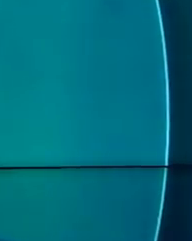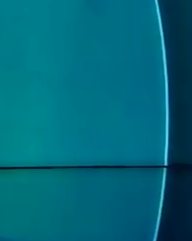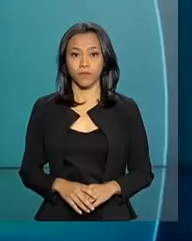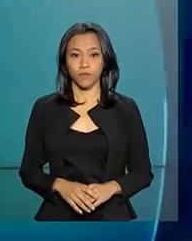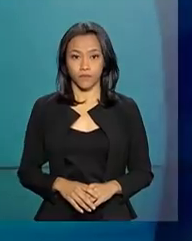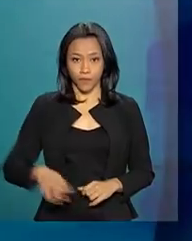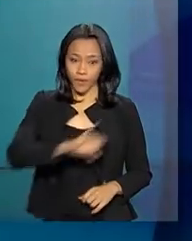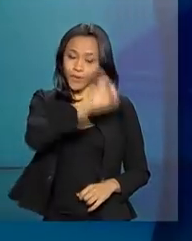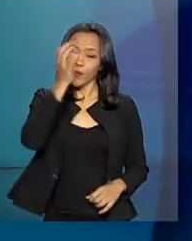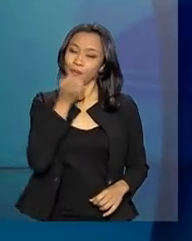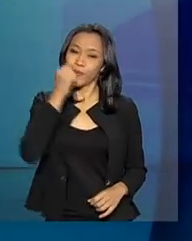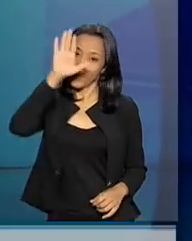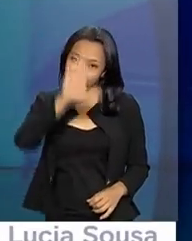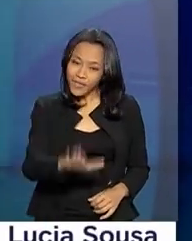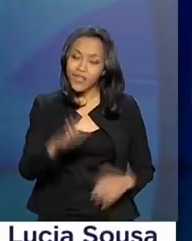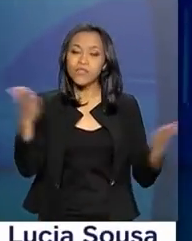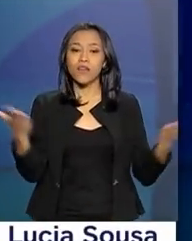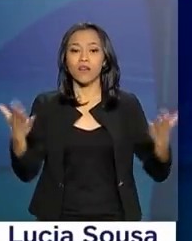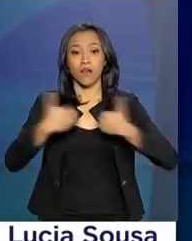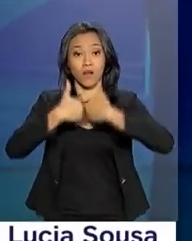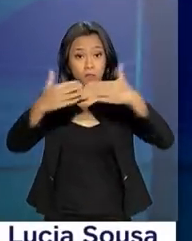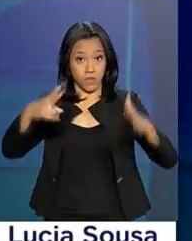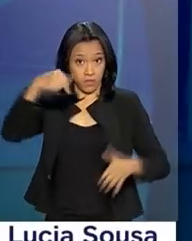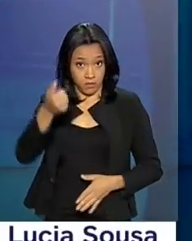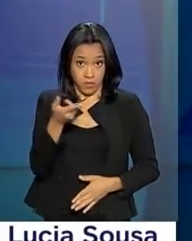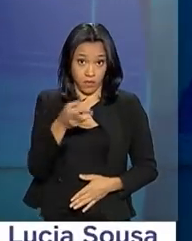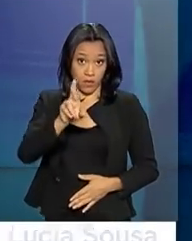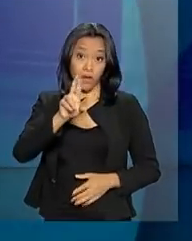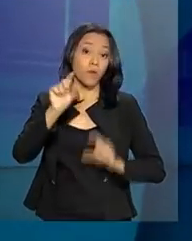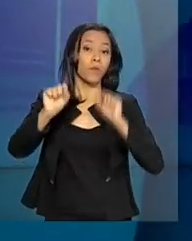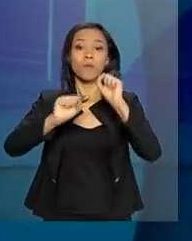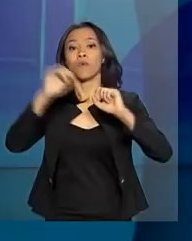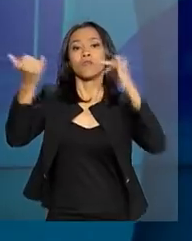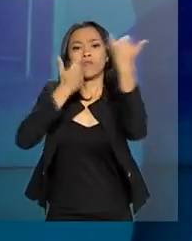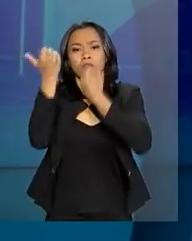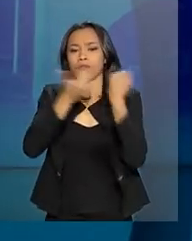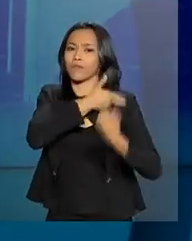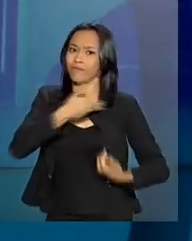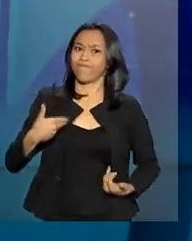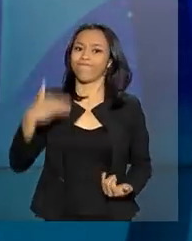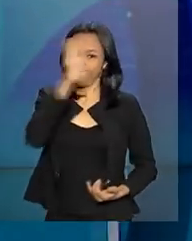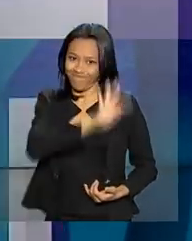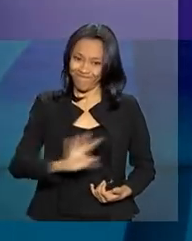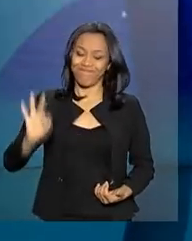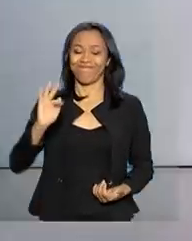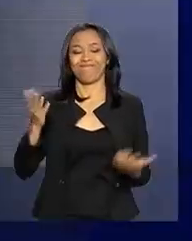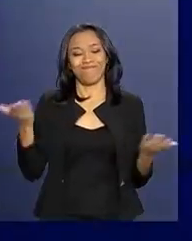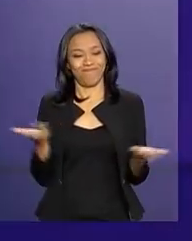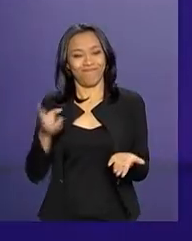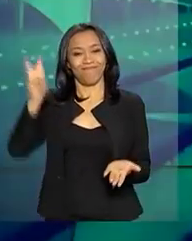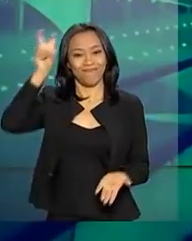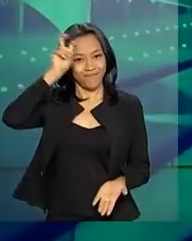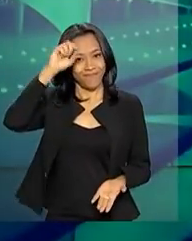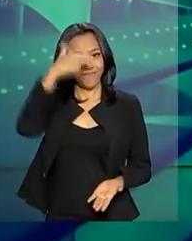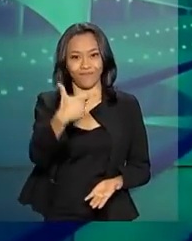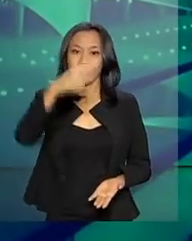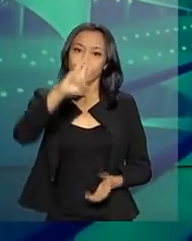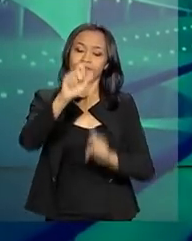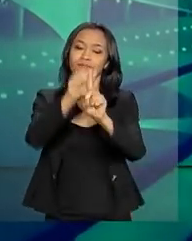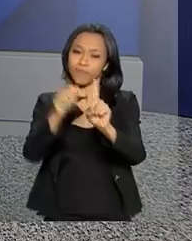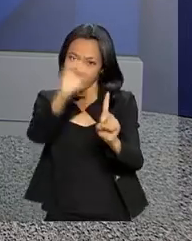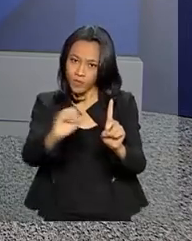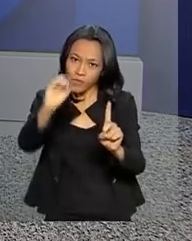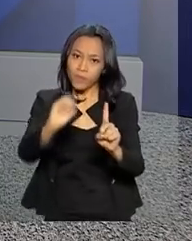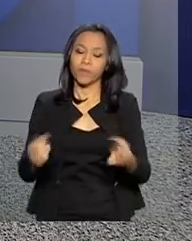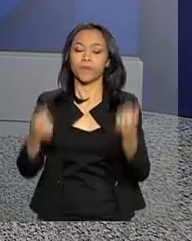Olá, boa tarde. Começa agora o repórter NBR com as notícias do governo federal desta quinta-feira, 25 de outubro.